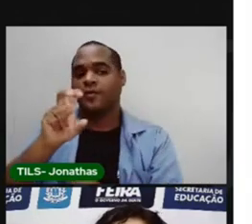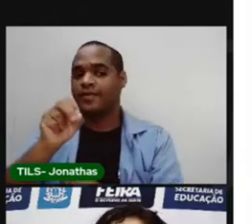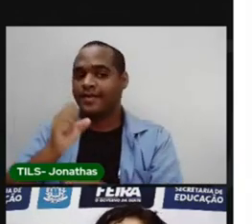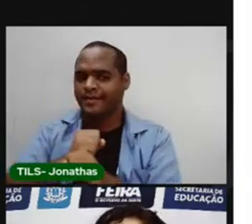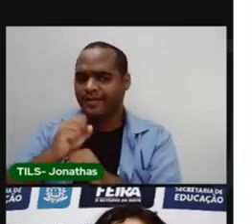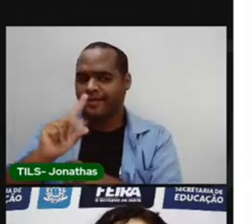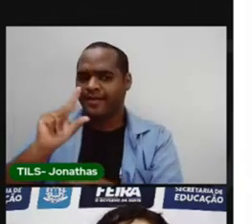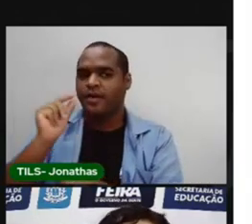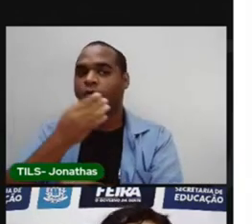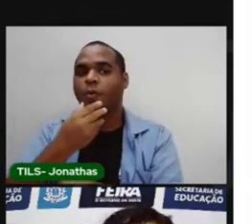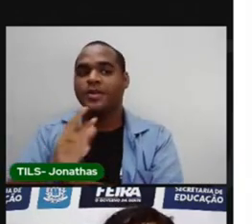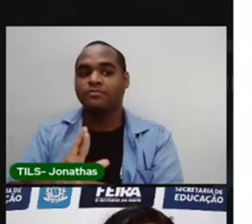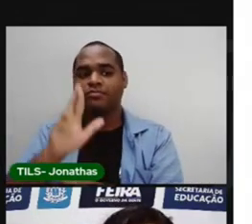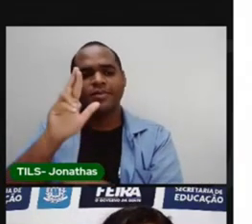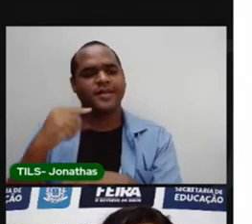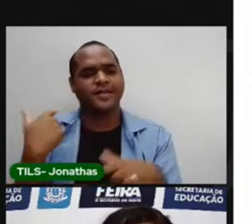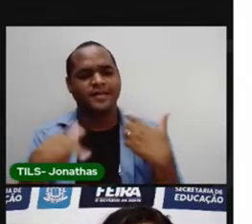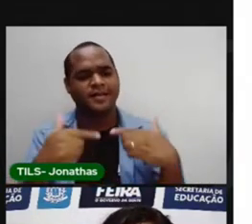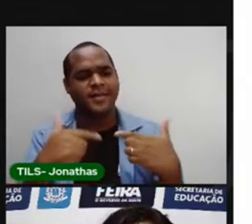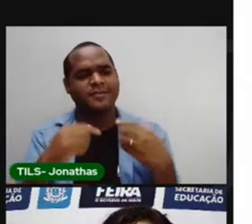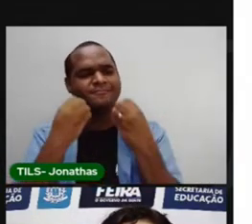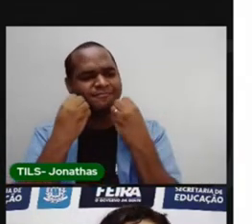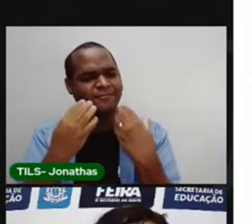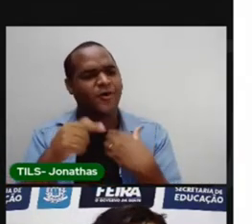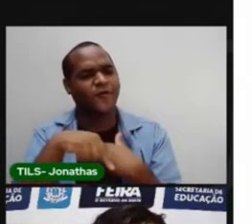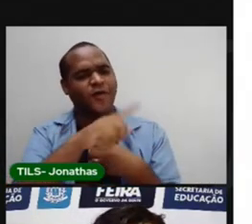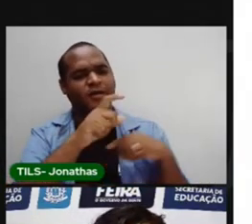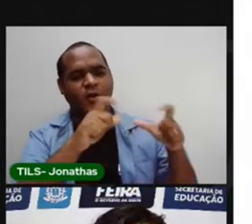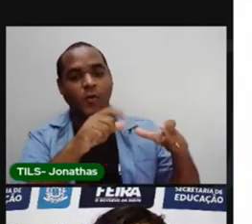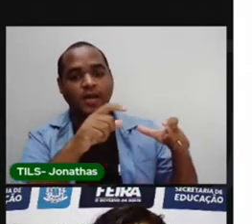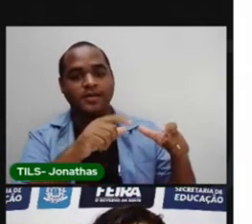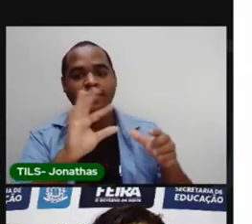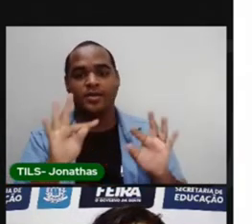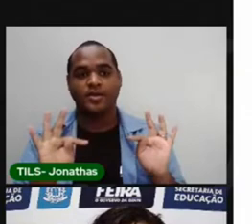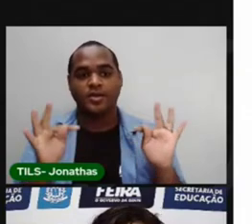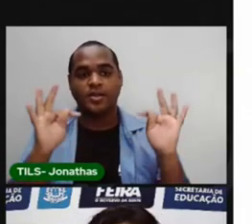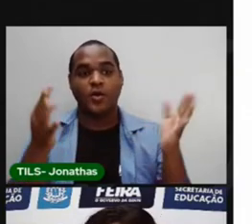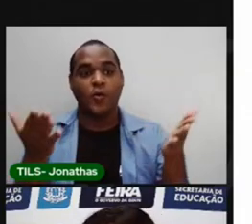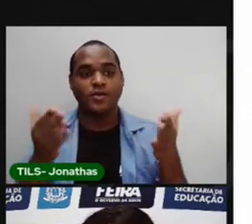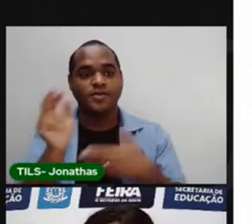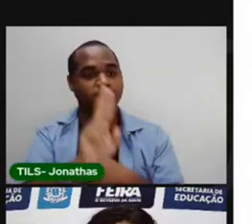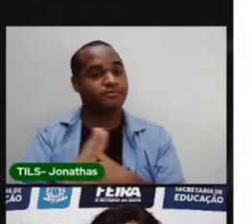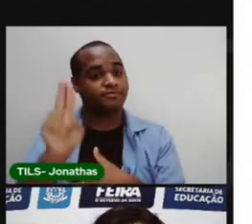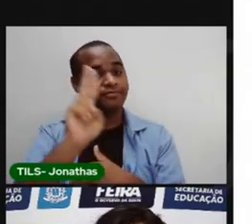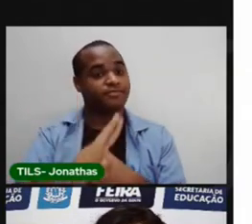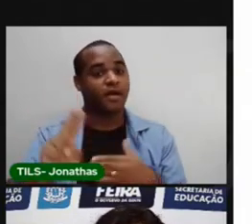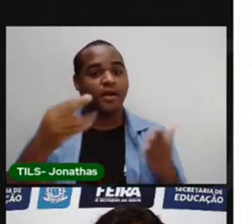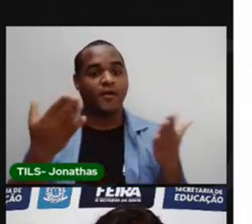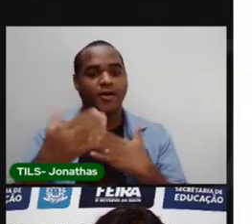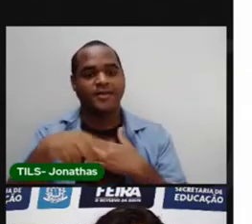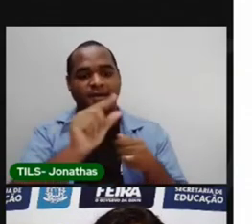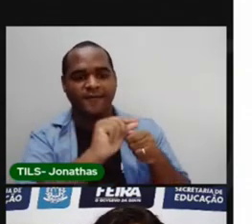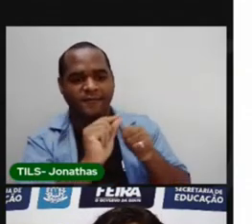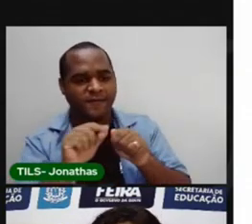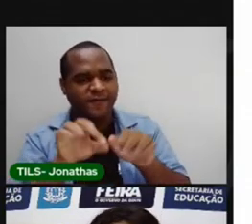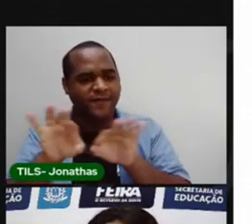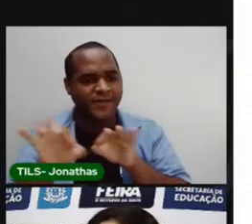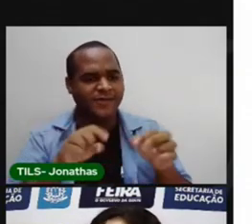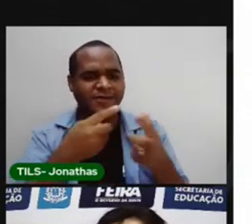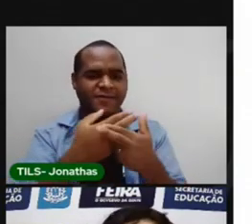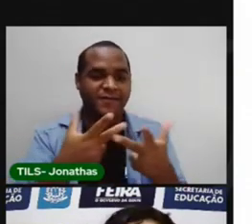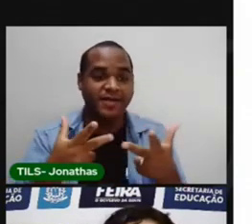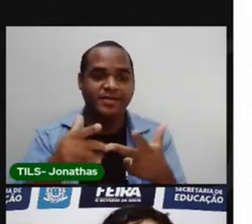lua e mudou tudo depois disso. A tecnologia que nós estamos utilizando hoje, para fazer essa aula,